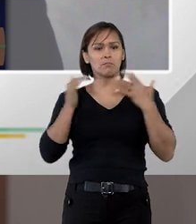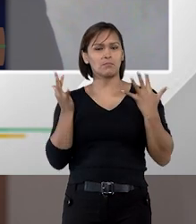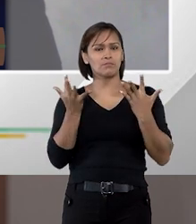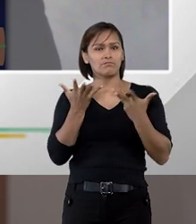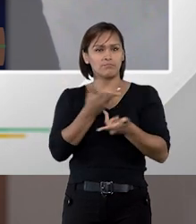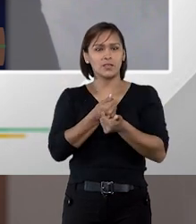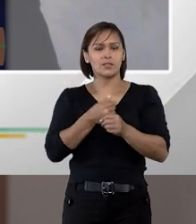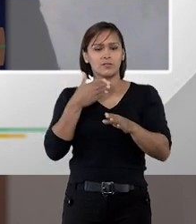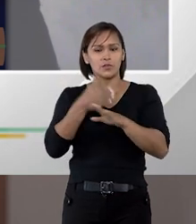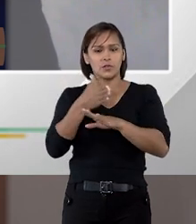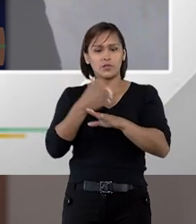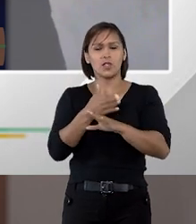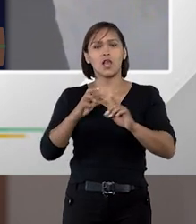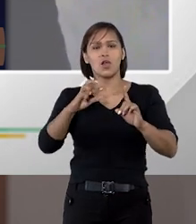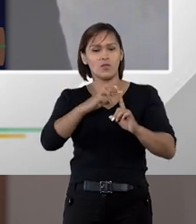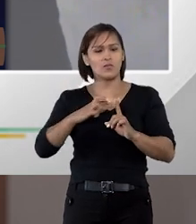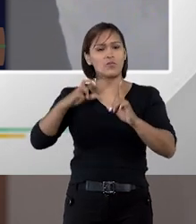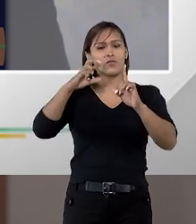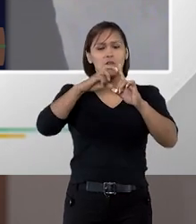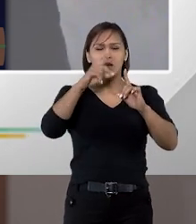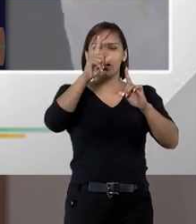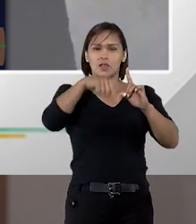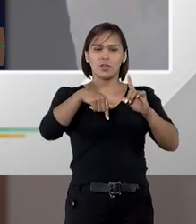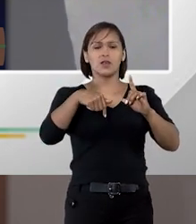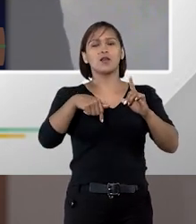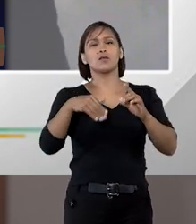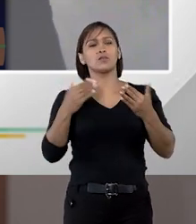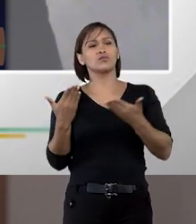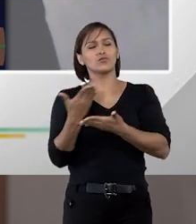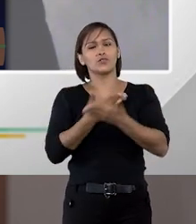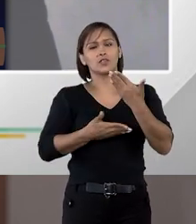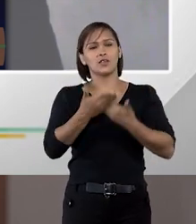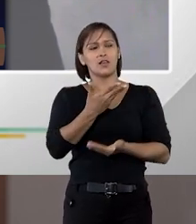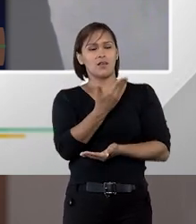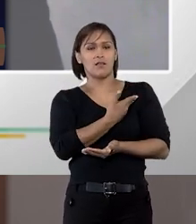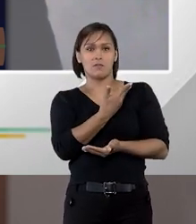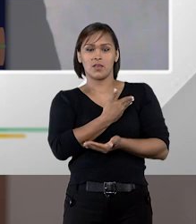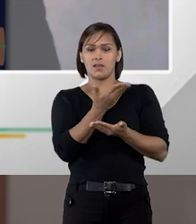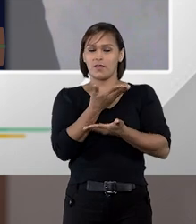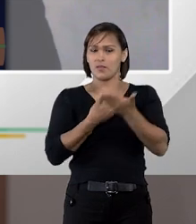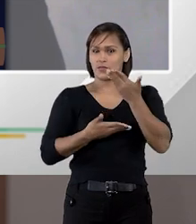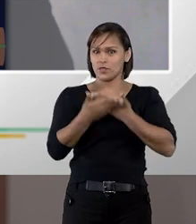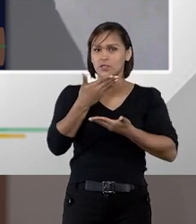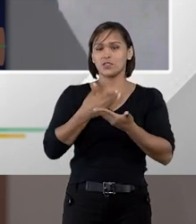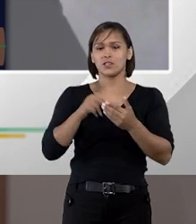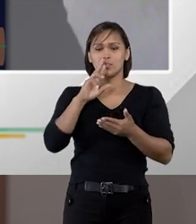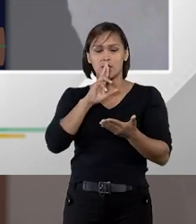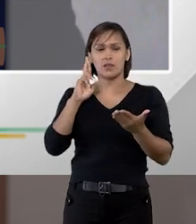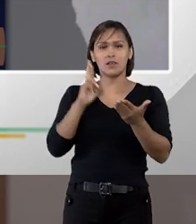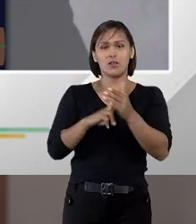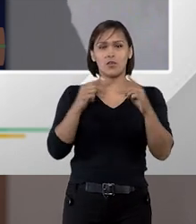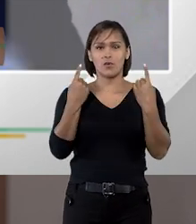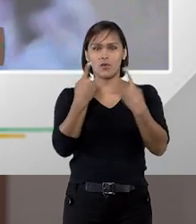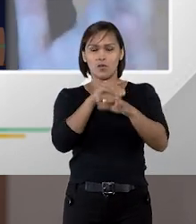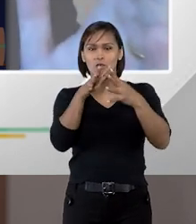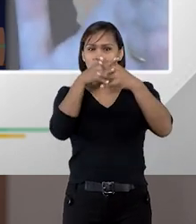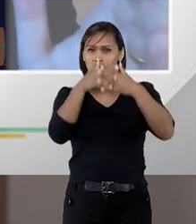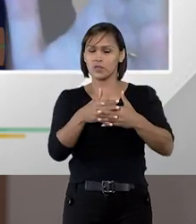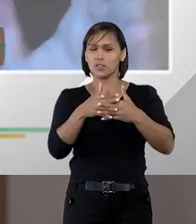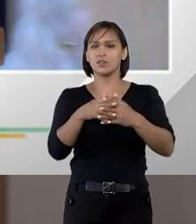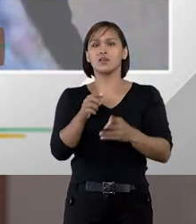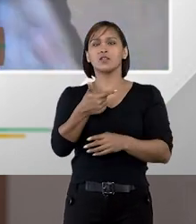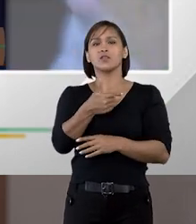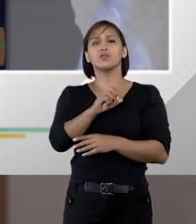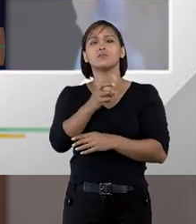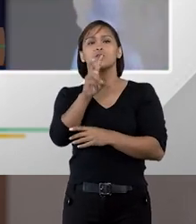magnífico com as suas câmaras de conciliação com a sua câmara de conciliação nesse papel de mediação na resolução de conflitos portanto